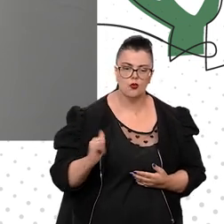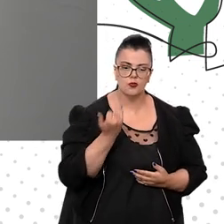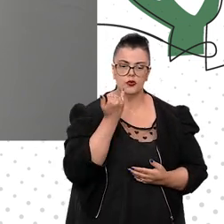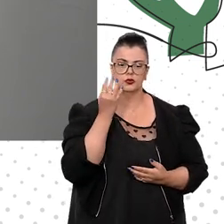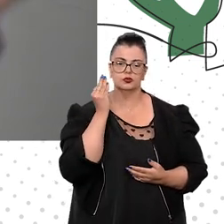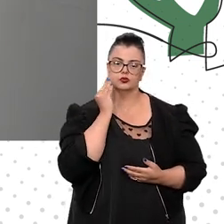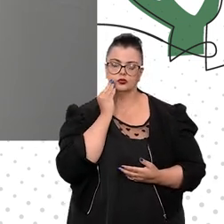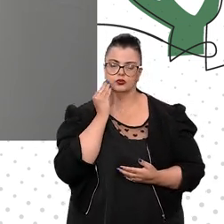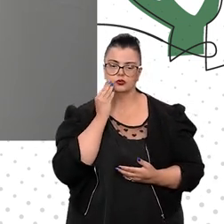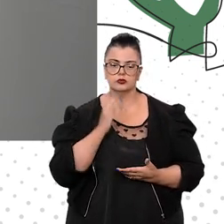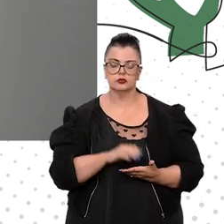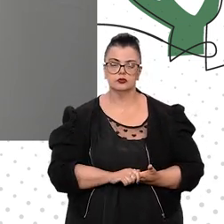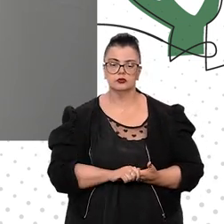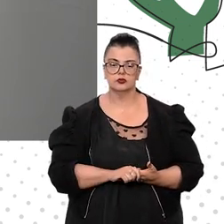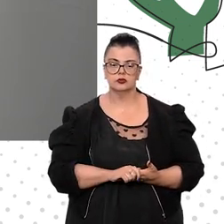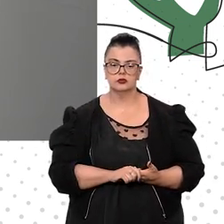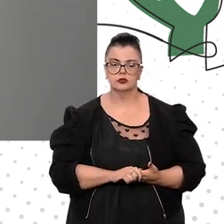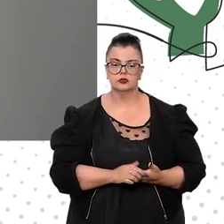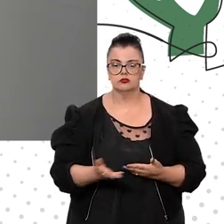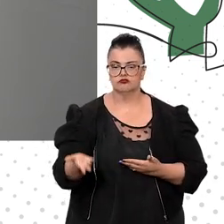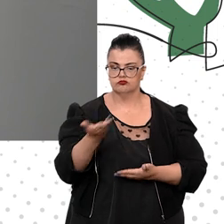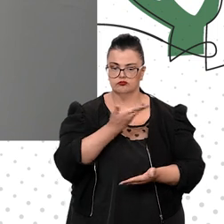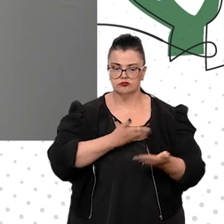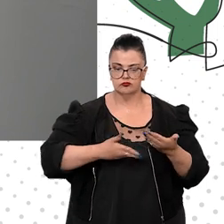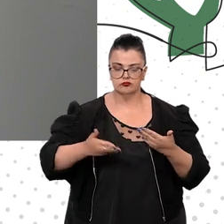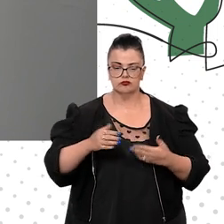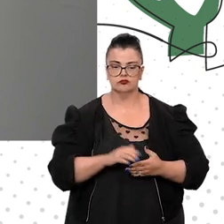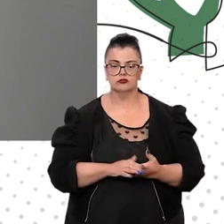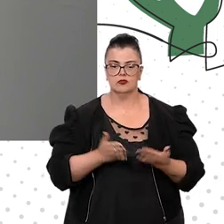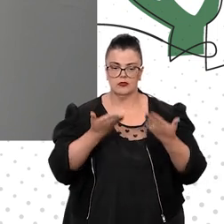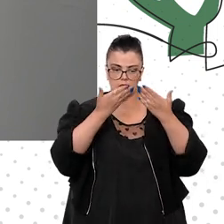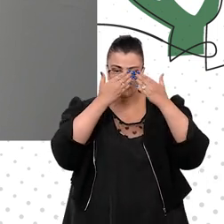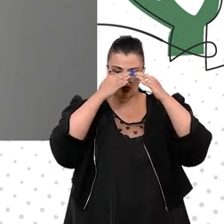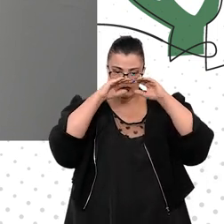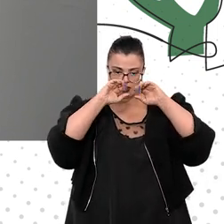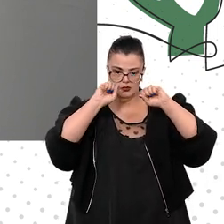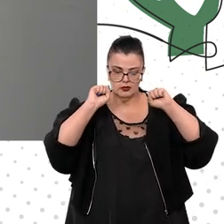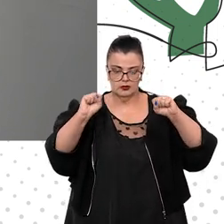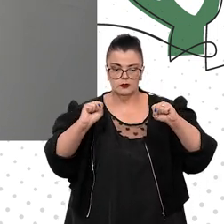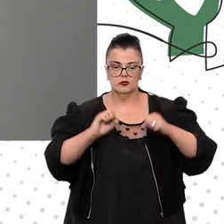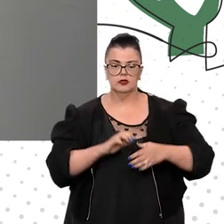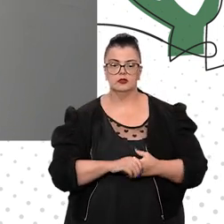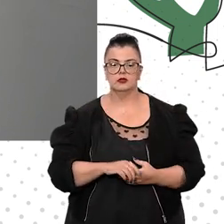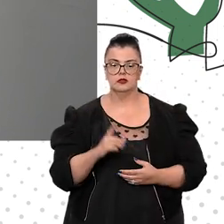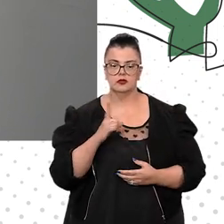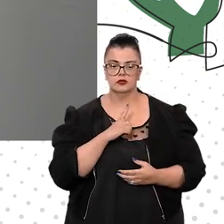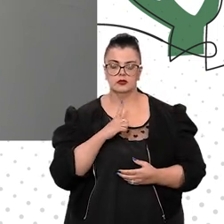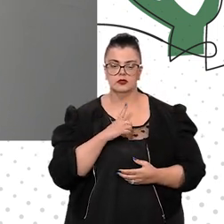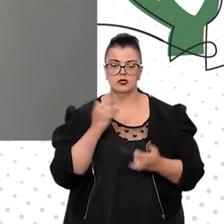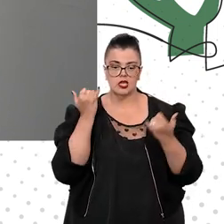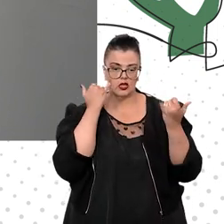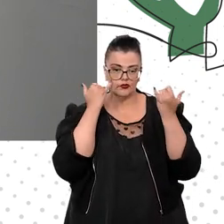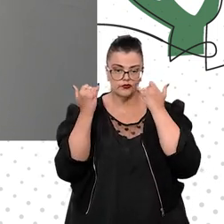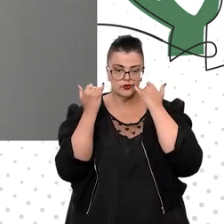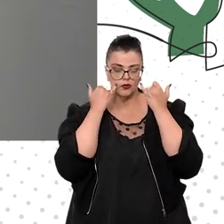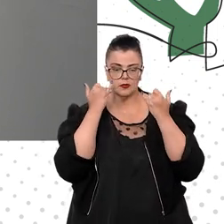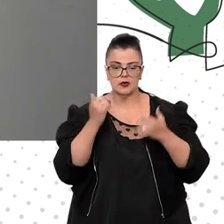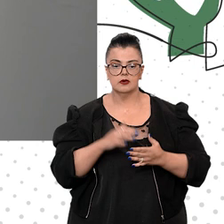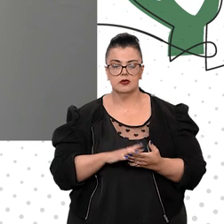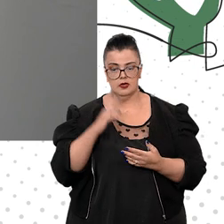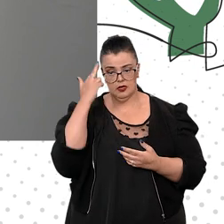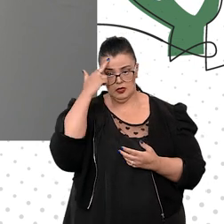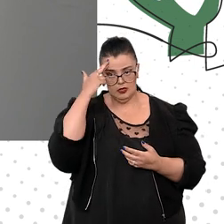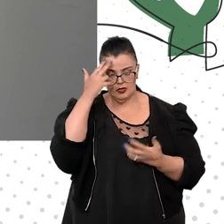fazer com que todo o nosso tribunal seja informado e reflita